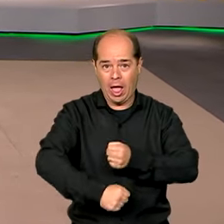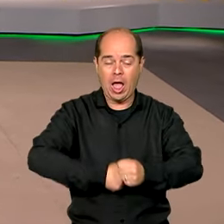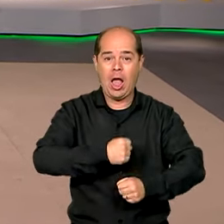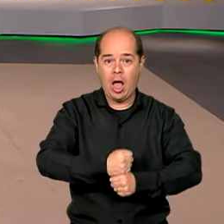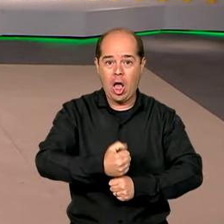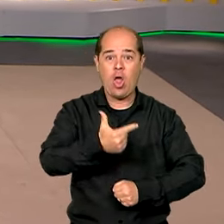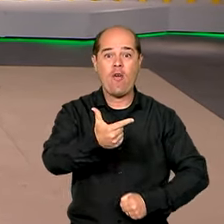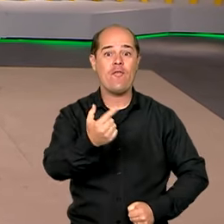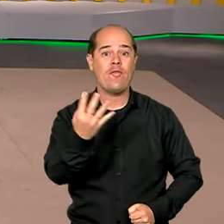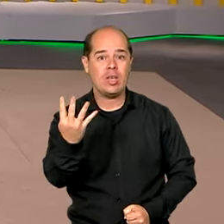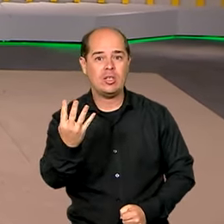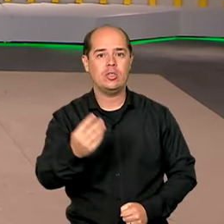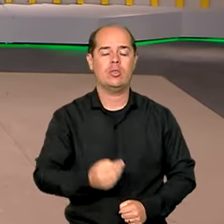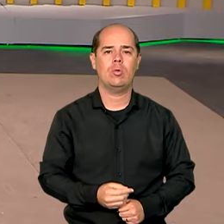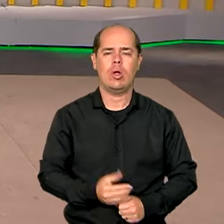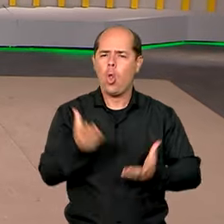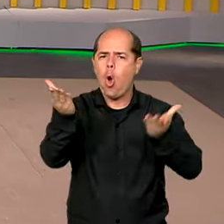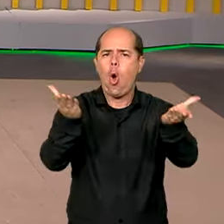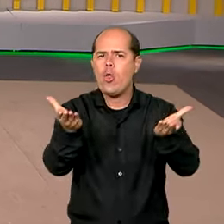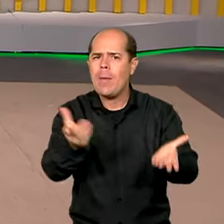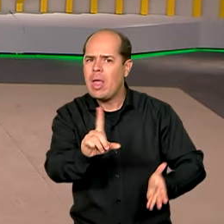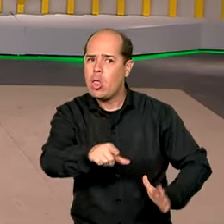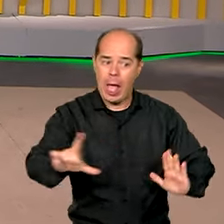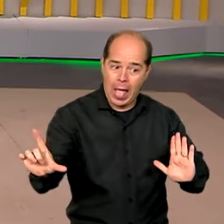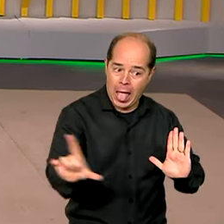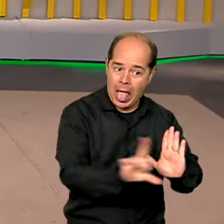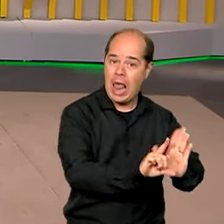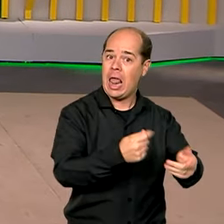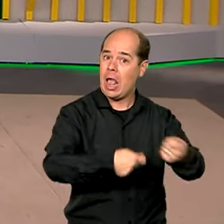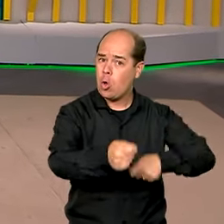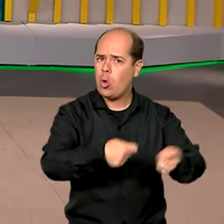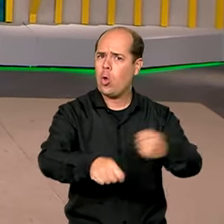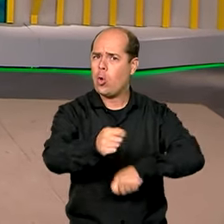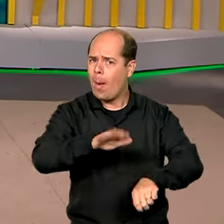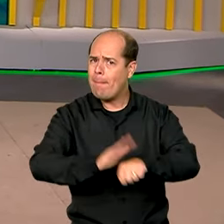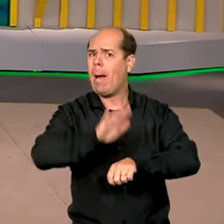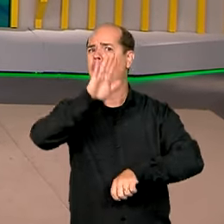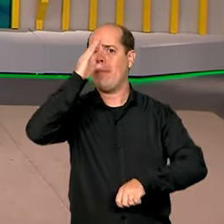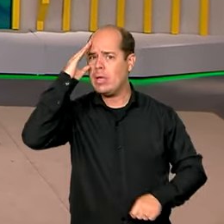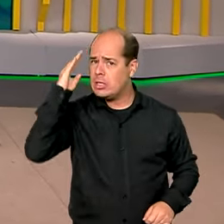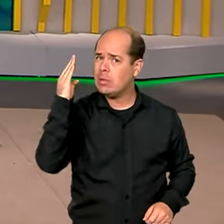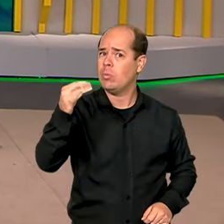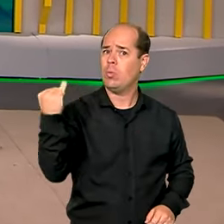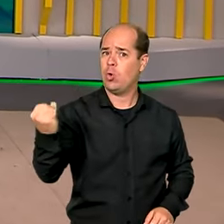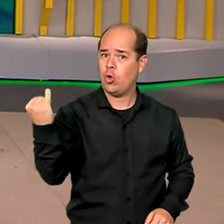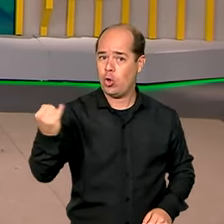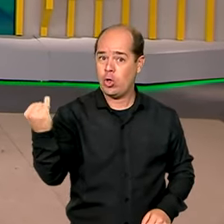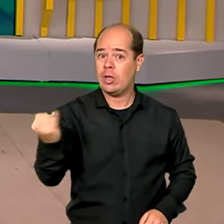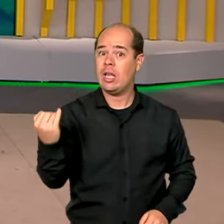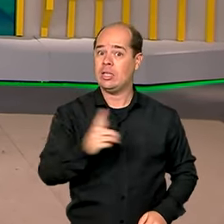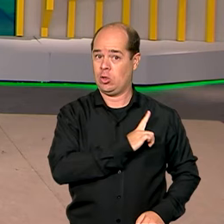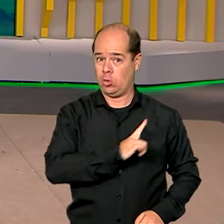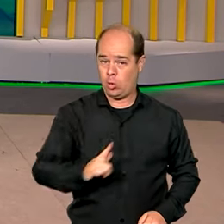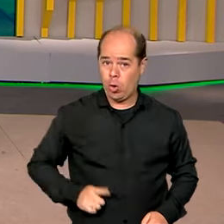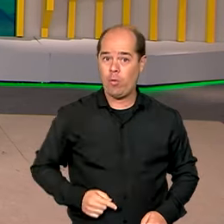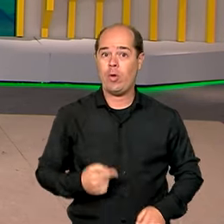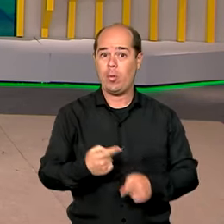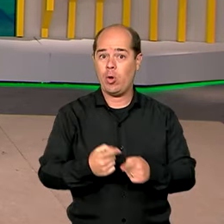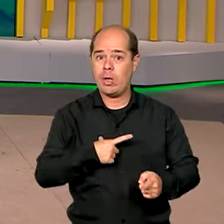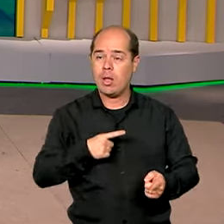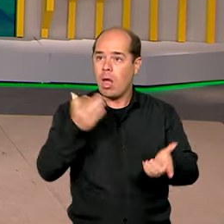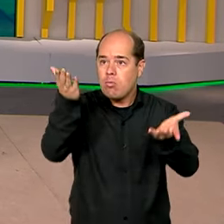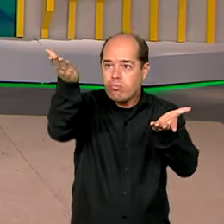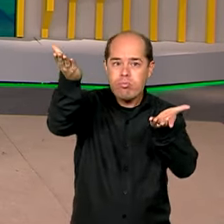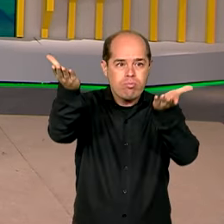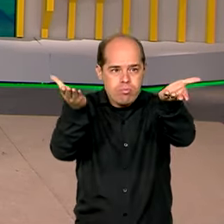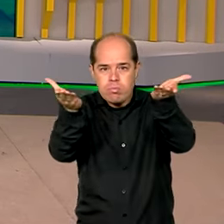orçamento é a lei econômica mais importante para o governo, uma vez que define todas as receitas e os gastos no decorrer do ano.